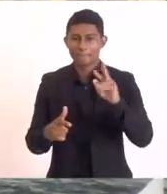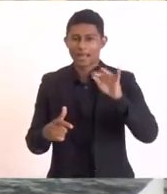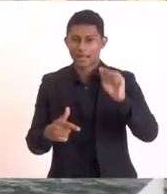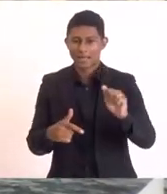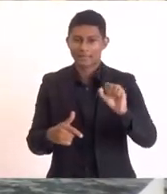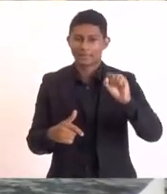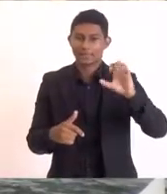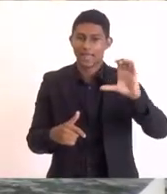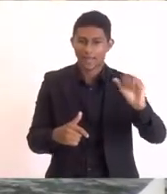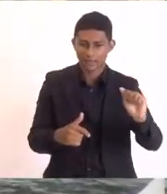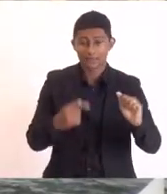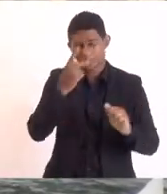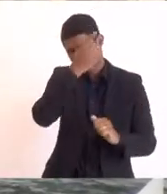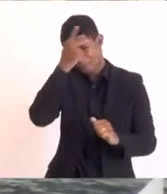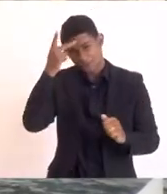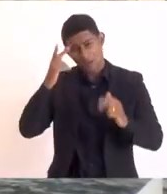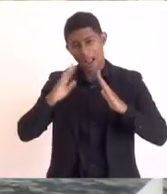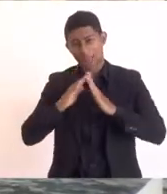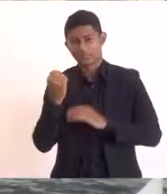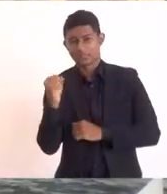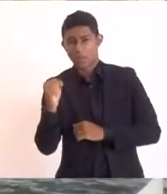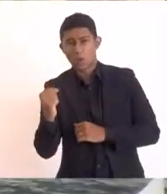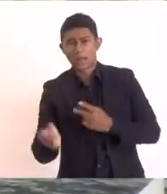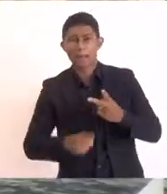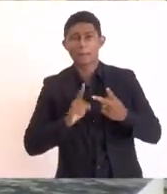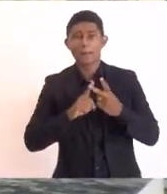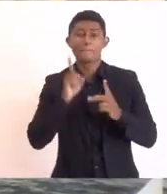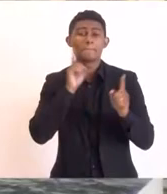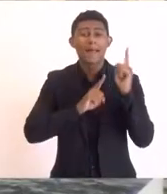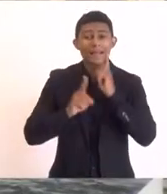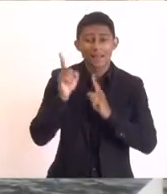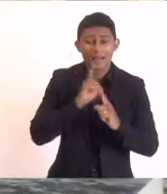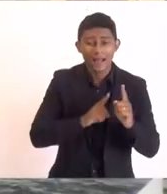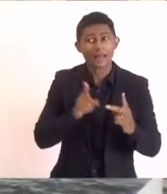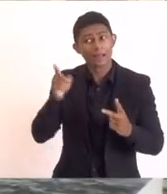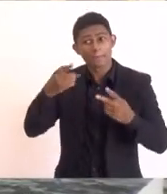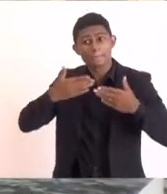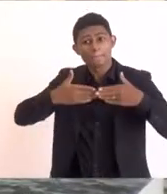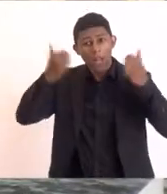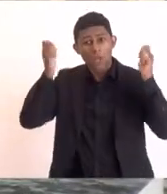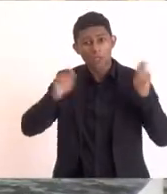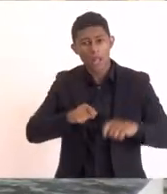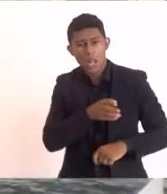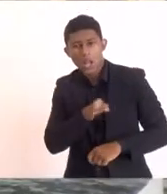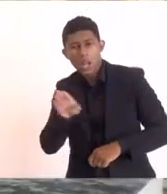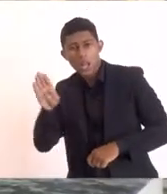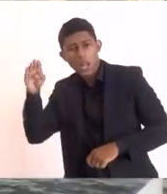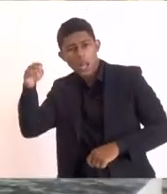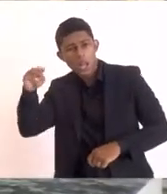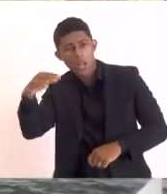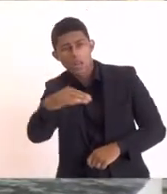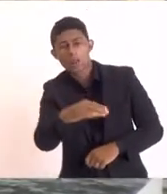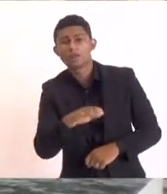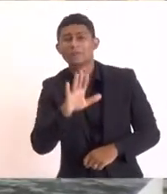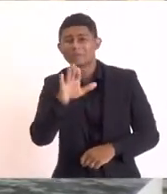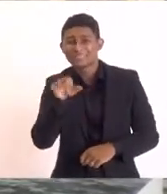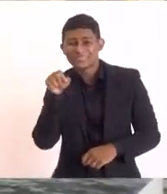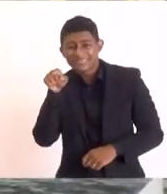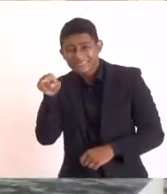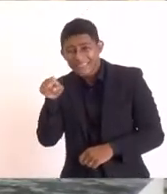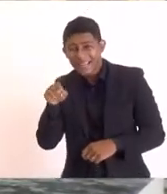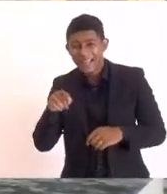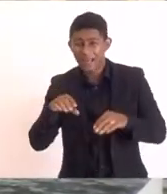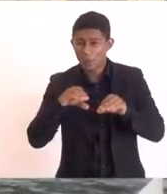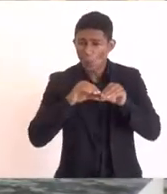mora de Saquarema, Maricá, o acesso é muito melhor por ali, muito mais curto, só que a estrada está em condições